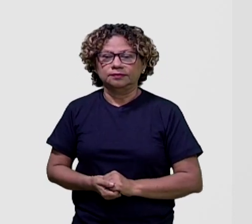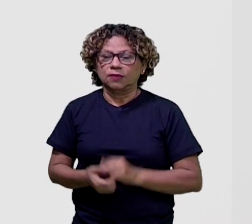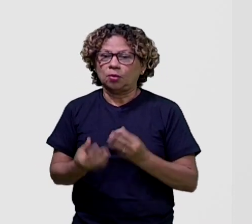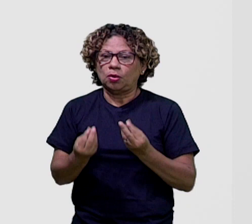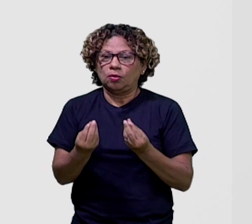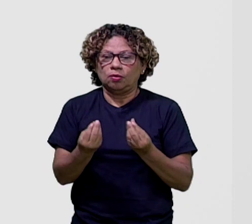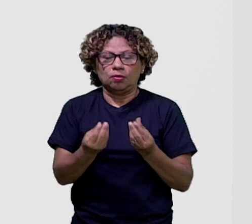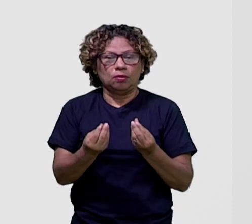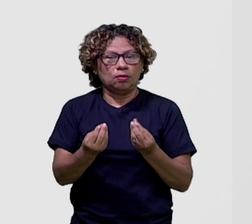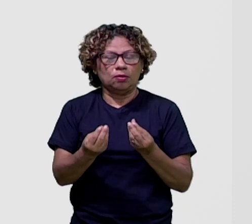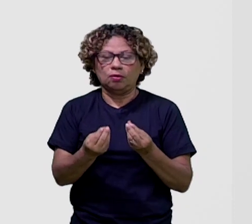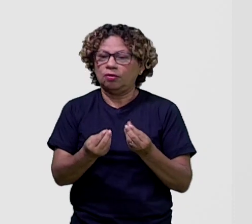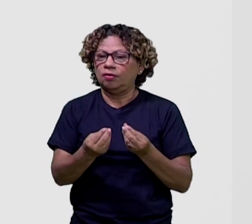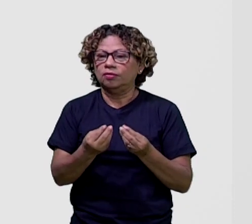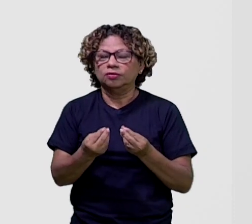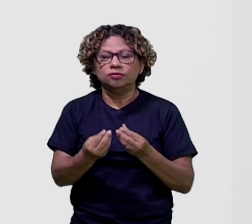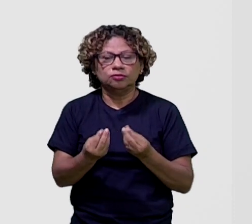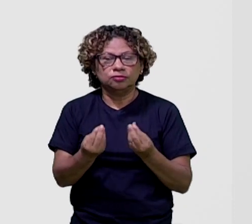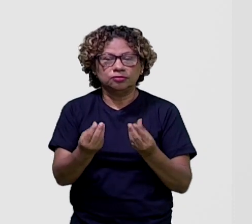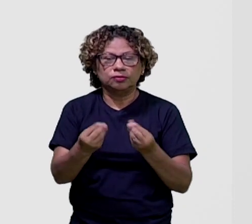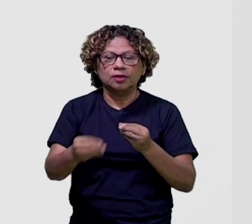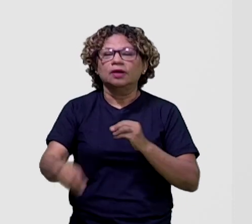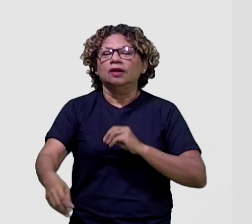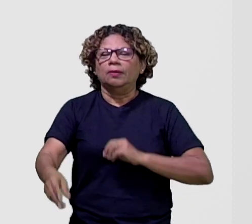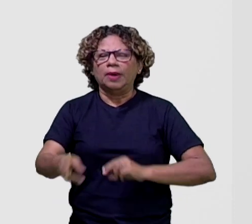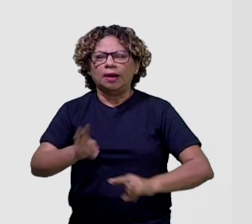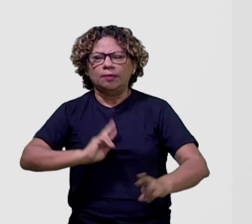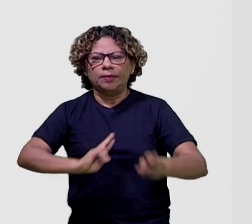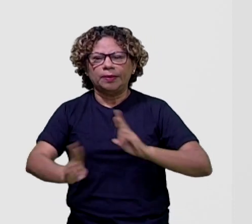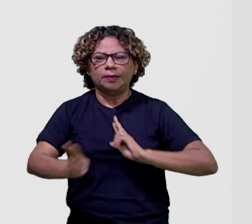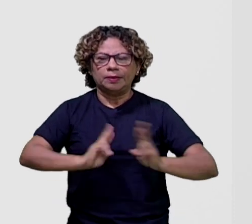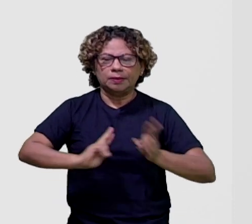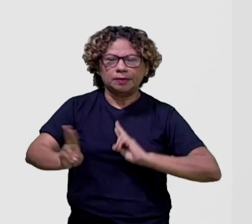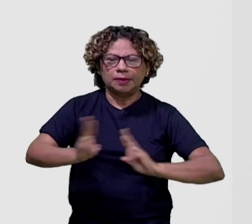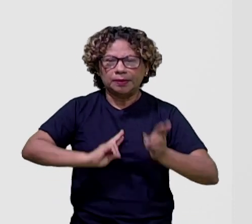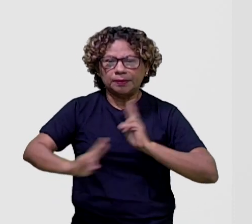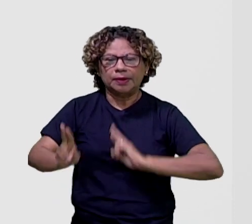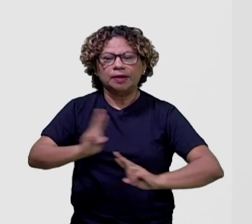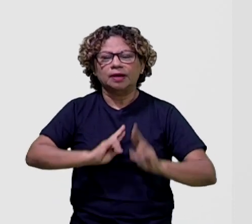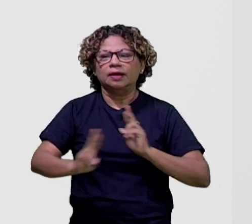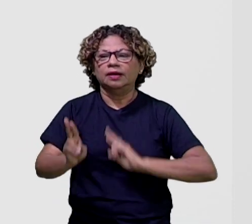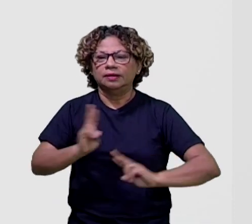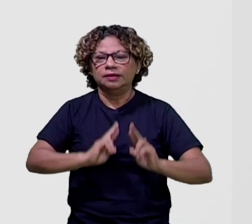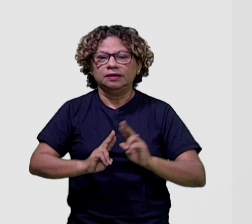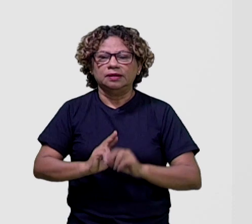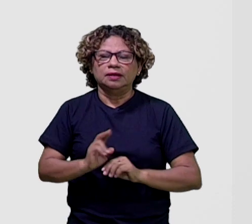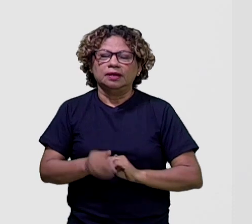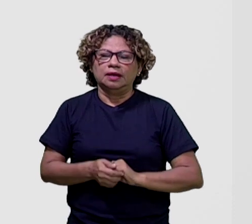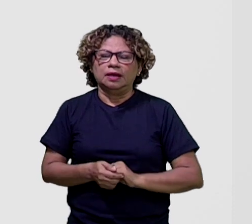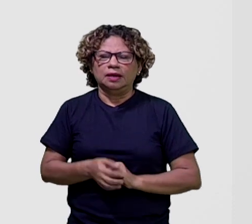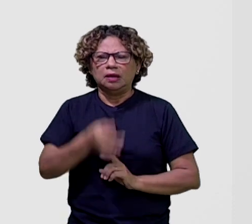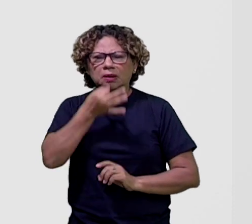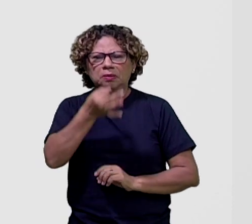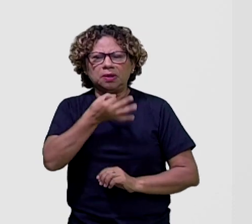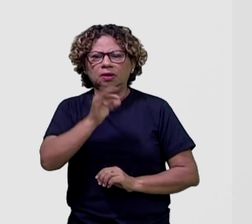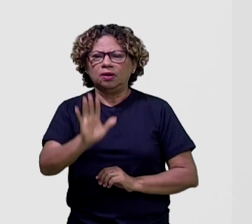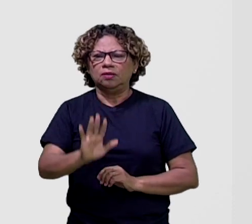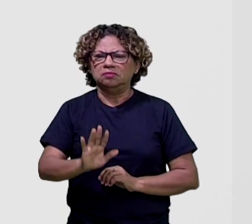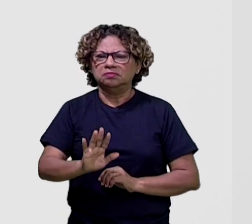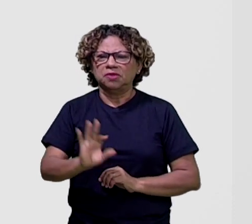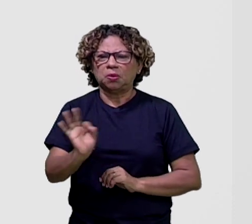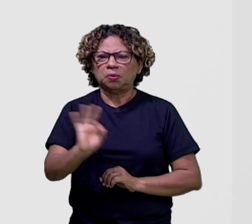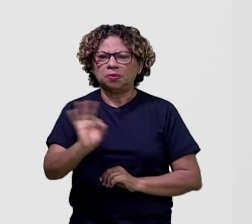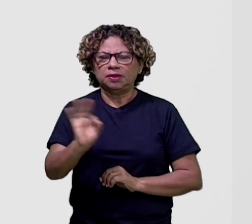Muita gente aí apostando, informando no nosso desafio, que é um. Quase ninguém está falando aí